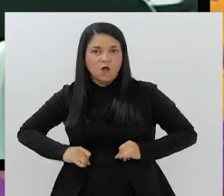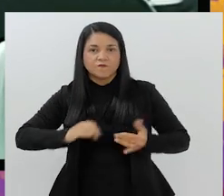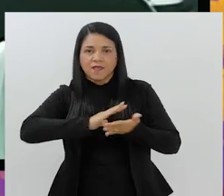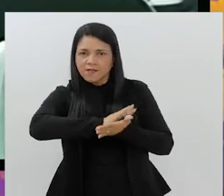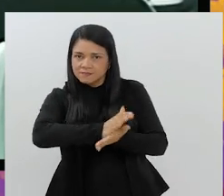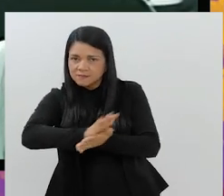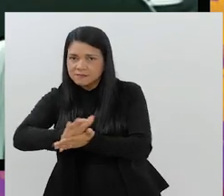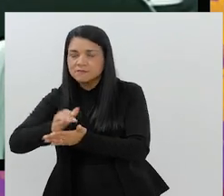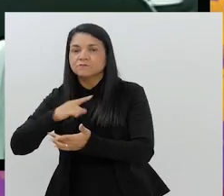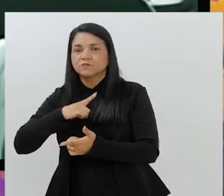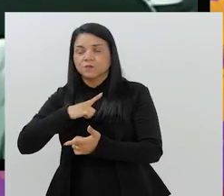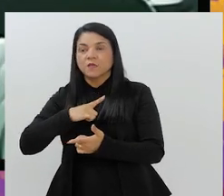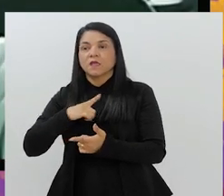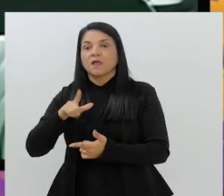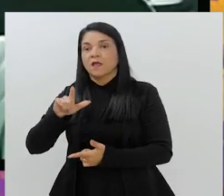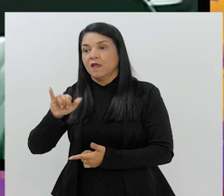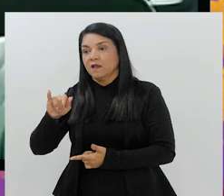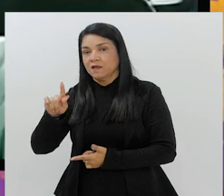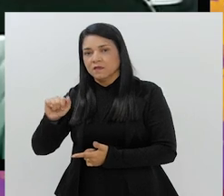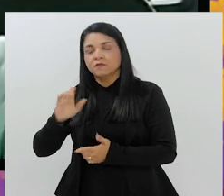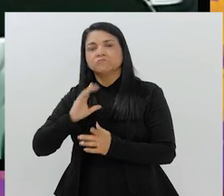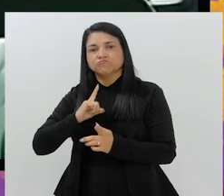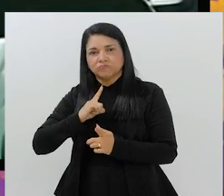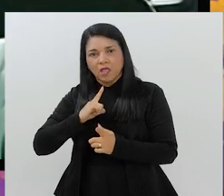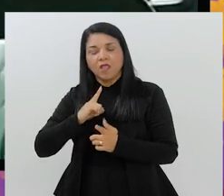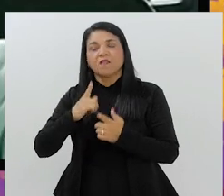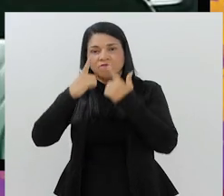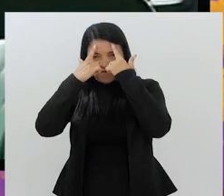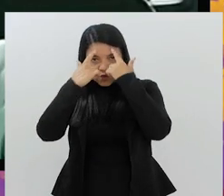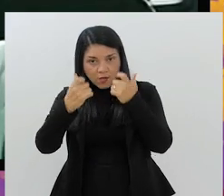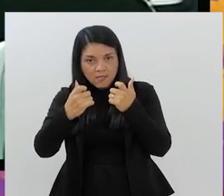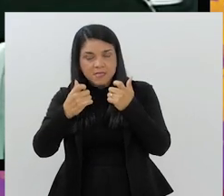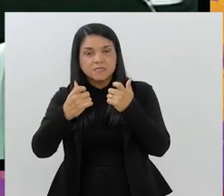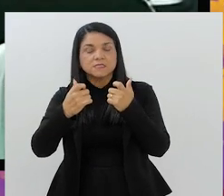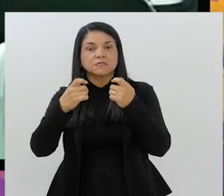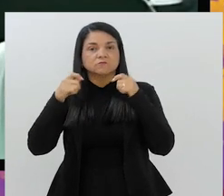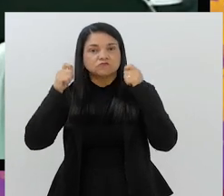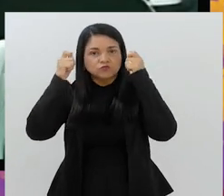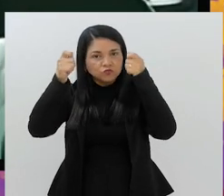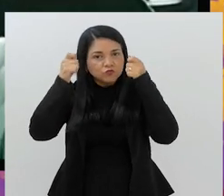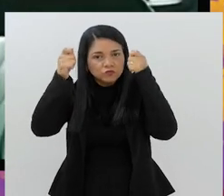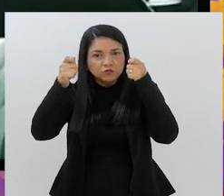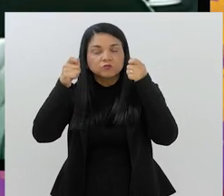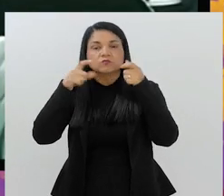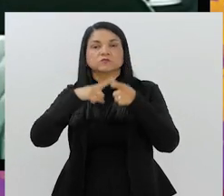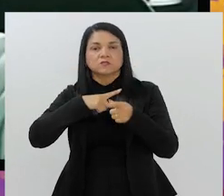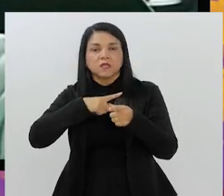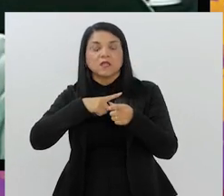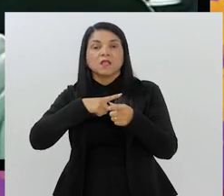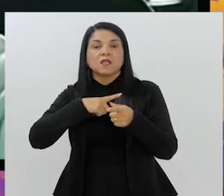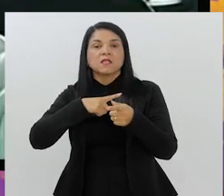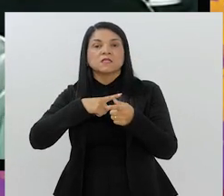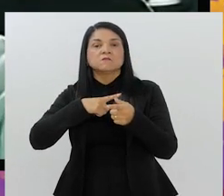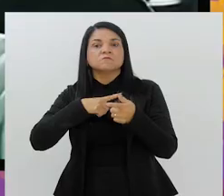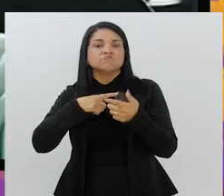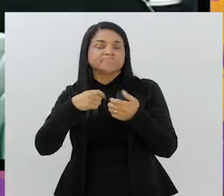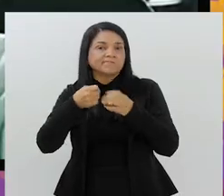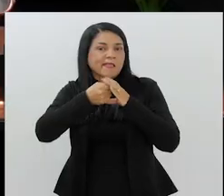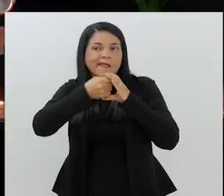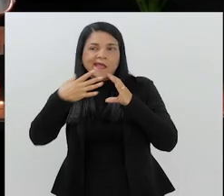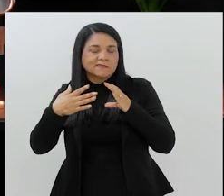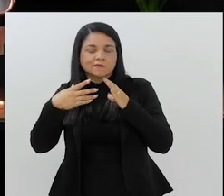constantemente com o racismo. A Premier League, hoje menos, mas já sofreu muito com a violência dos torcedores.